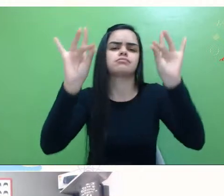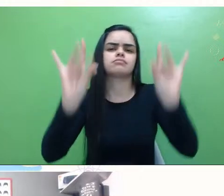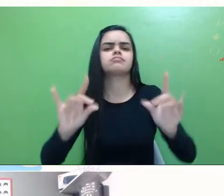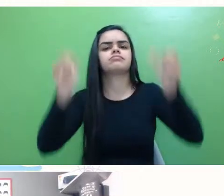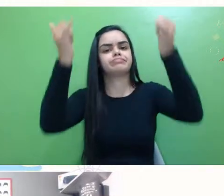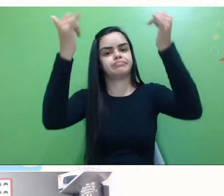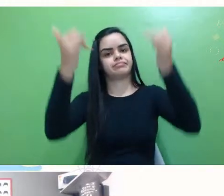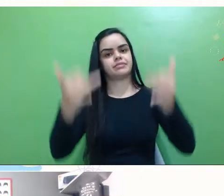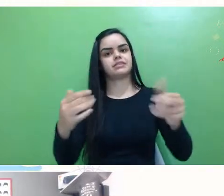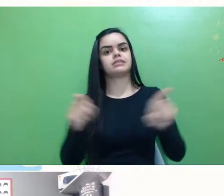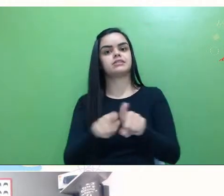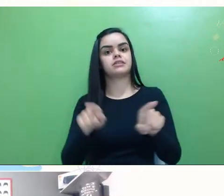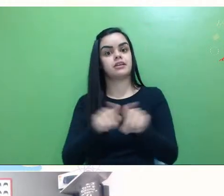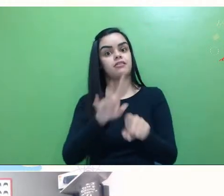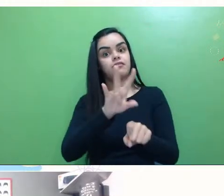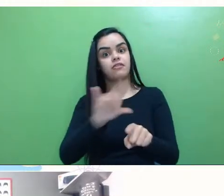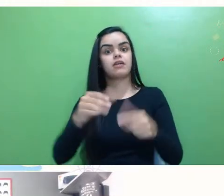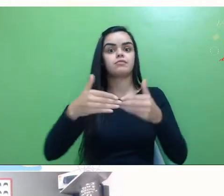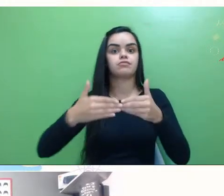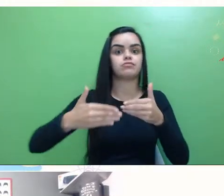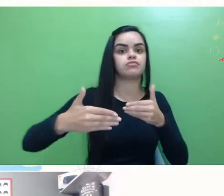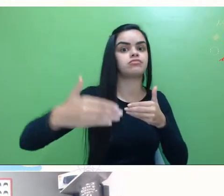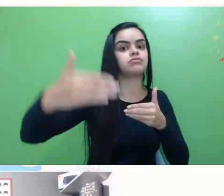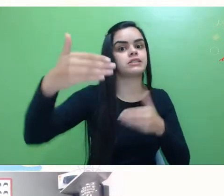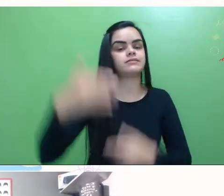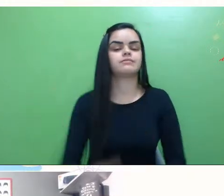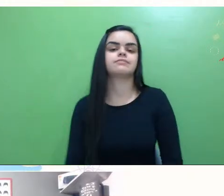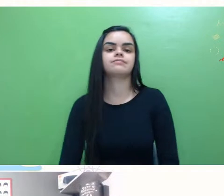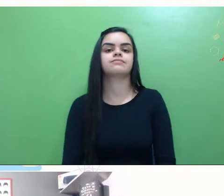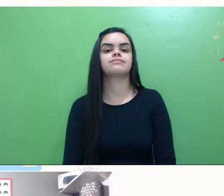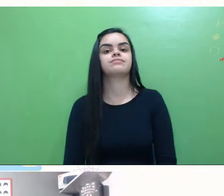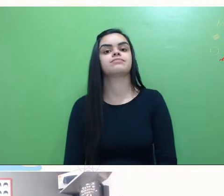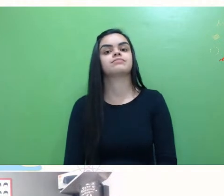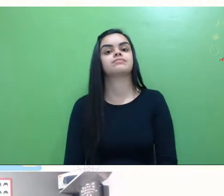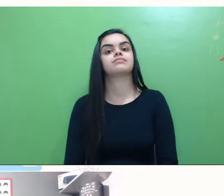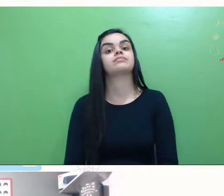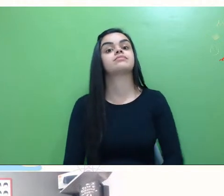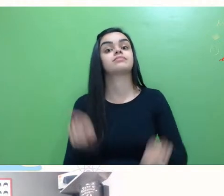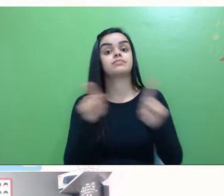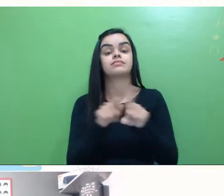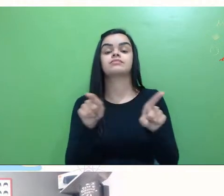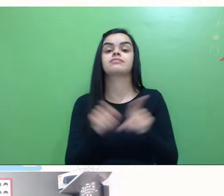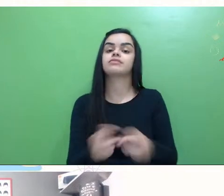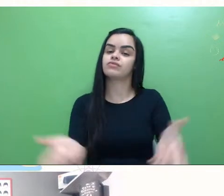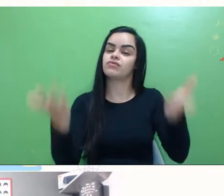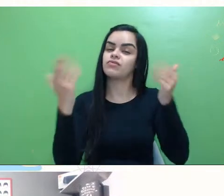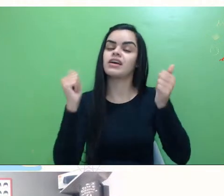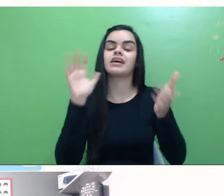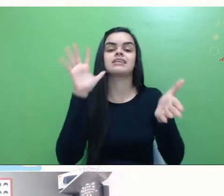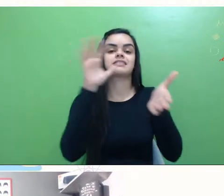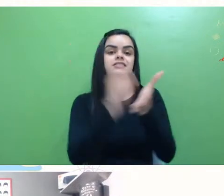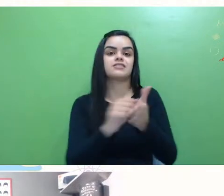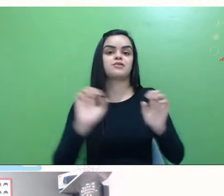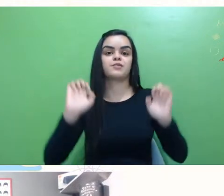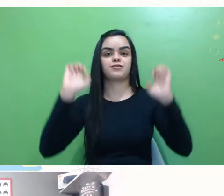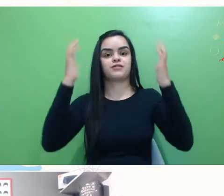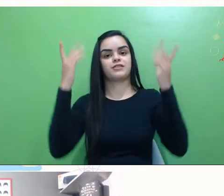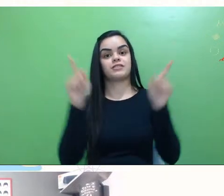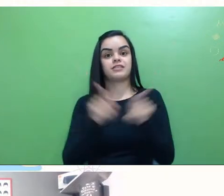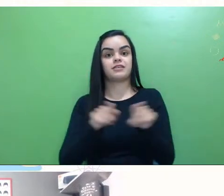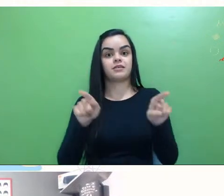atividades que acontecerão no decorrer do evento, né? Convido a todos a se inscreverem para o evento,